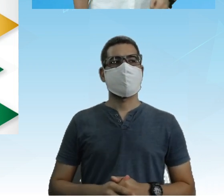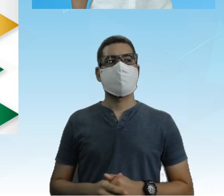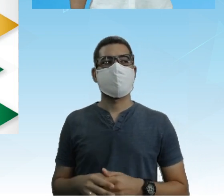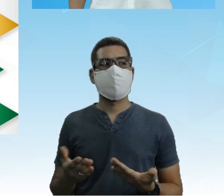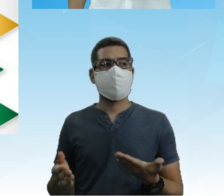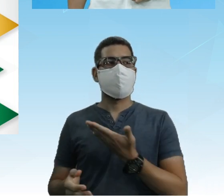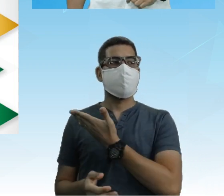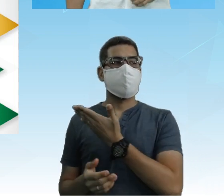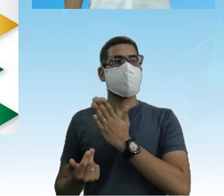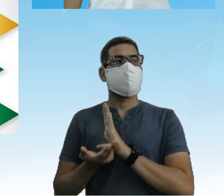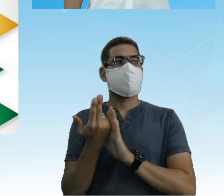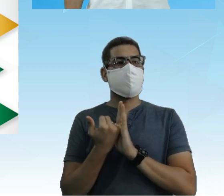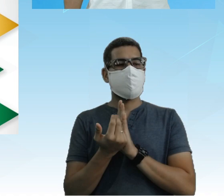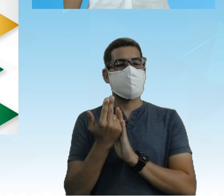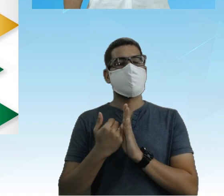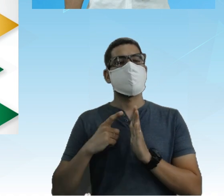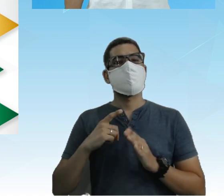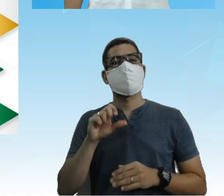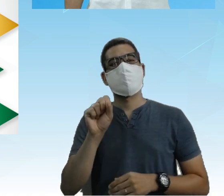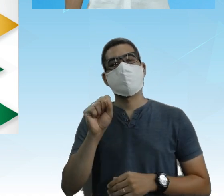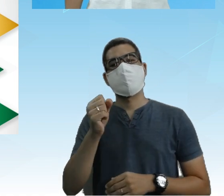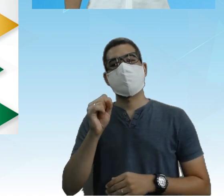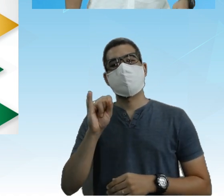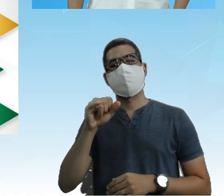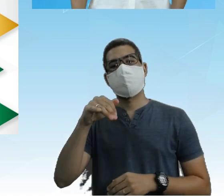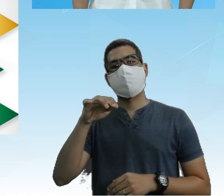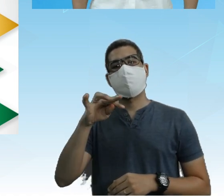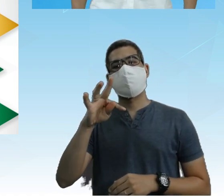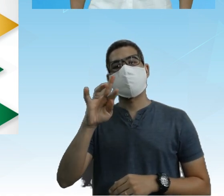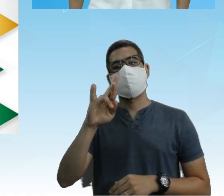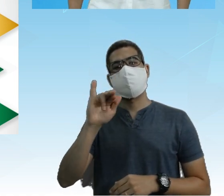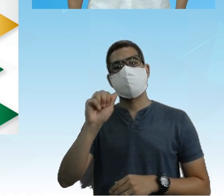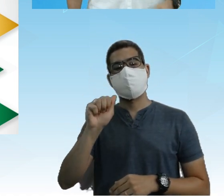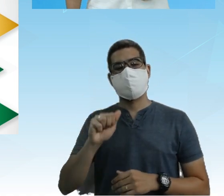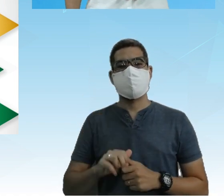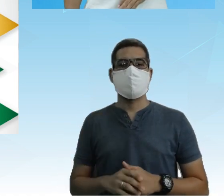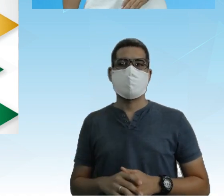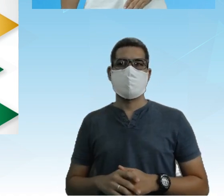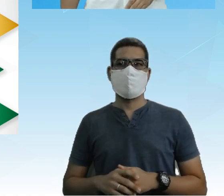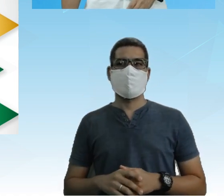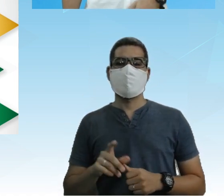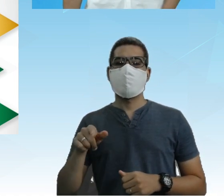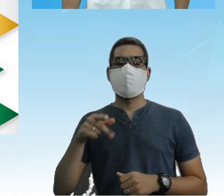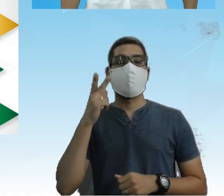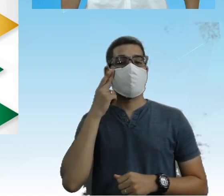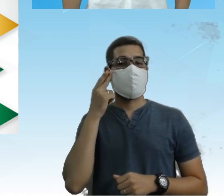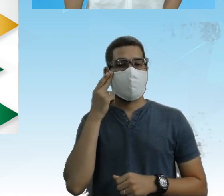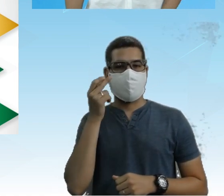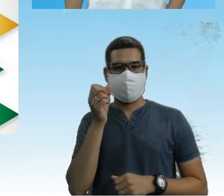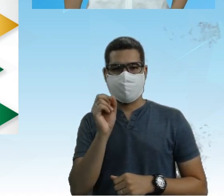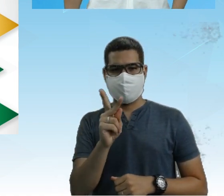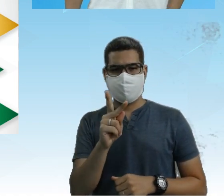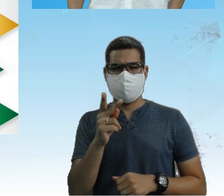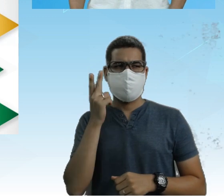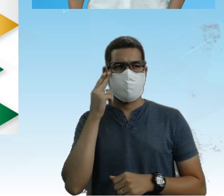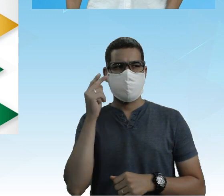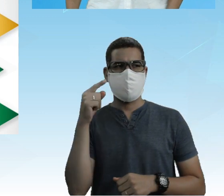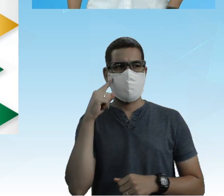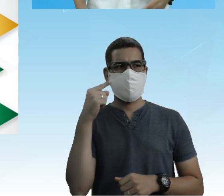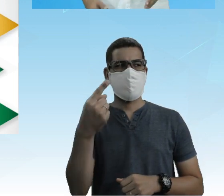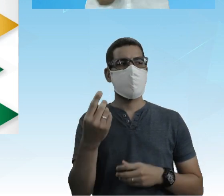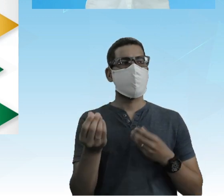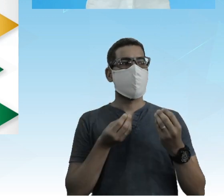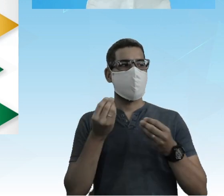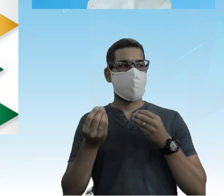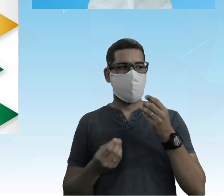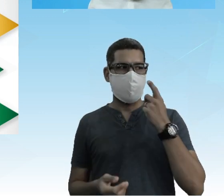apresentada Simétrica Os eixos São chamados Eixos de simetria Tá? E isso é normal Tá? Ok? Pro dia a dia Como é que ela acontece?